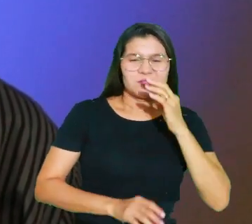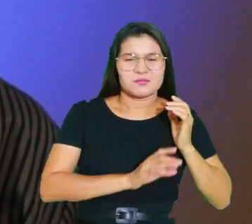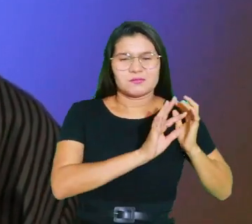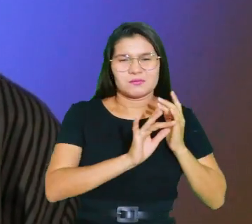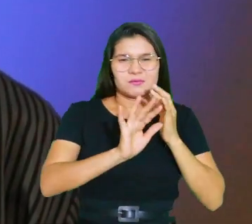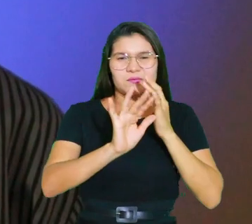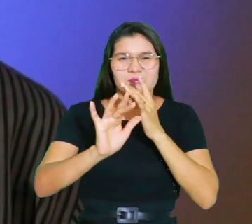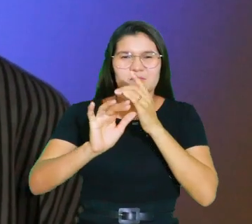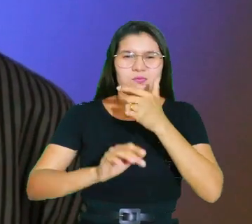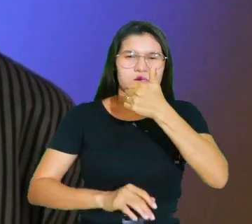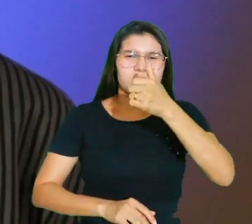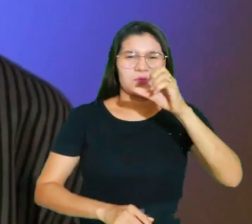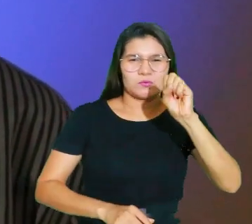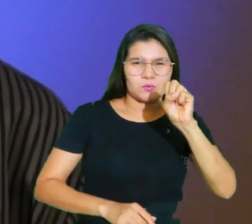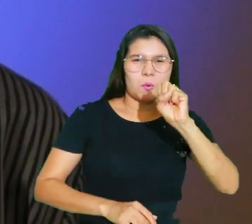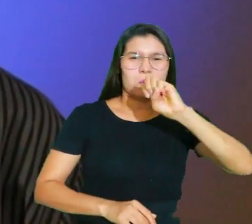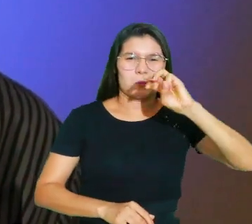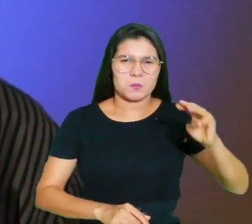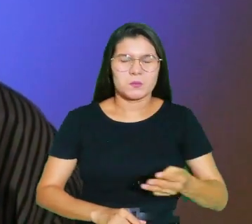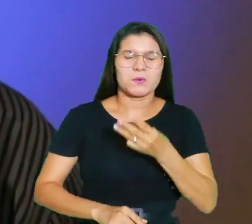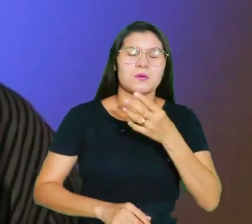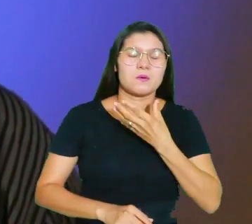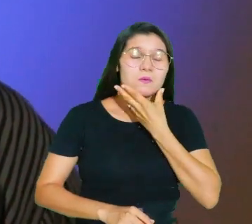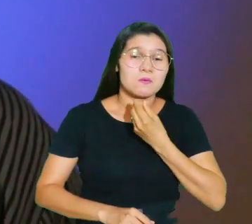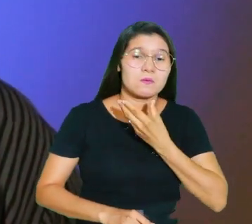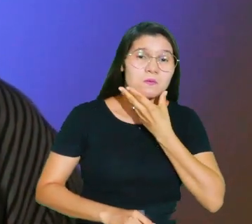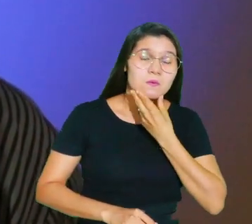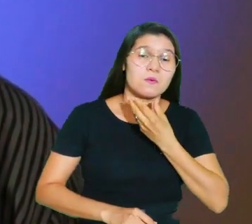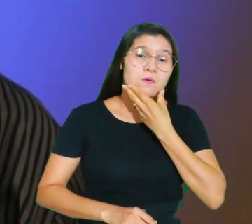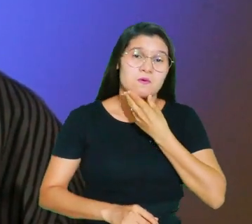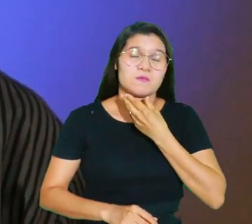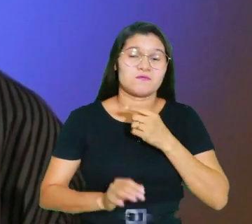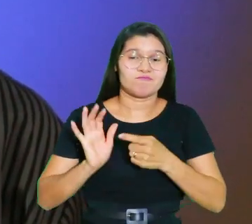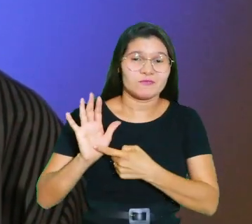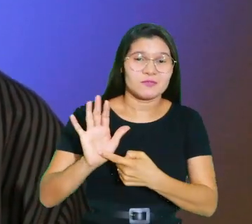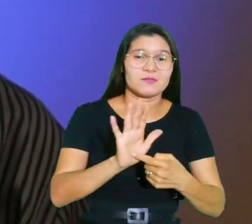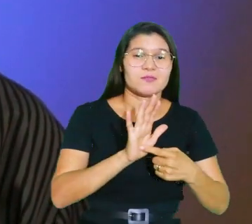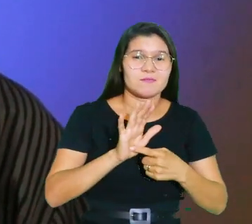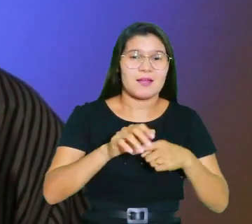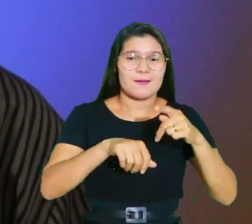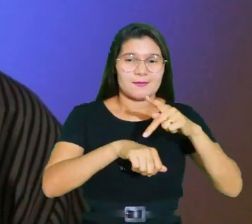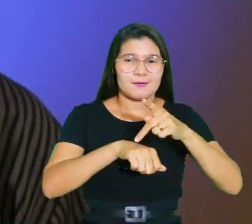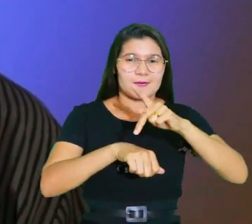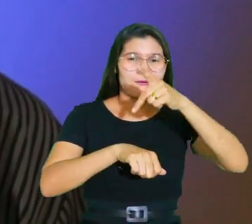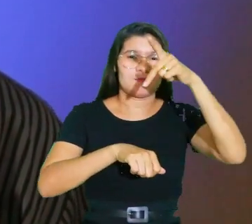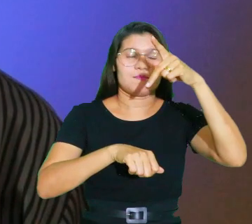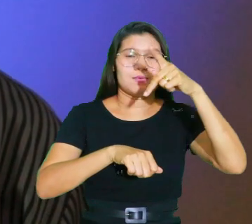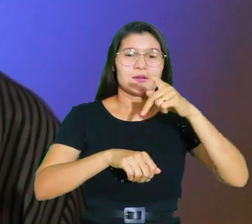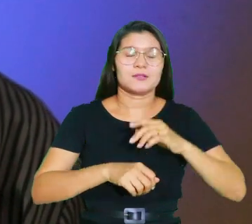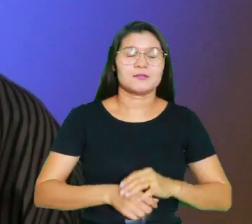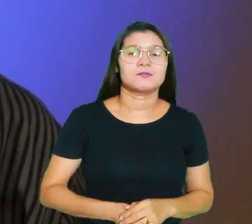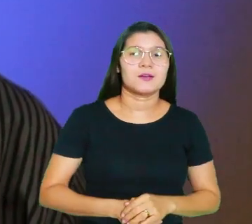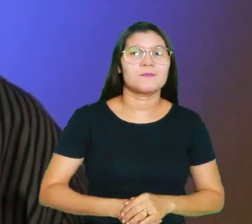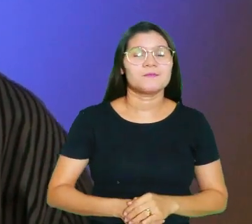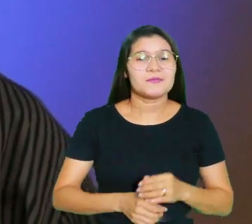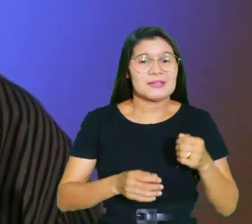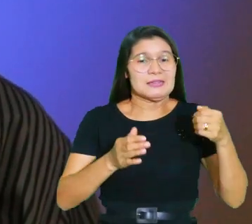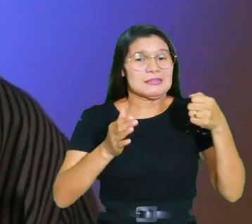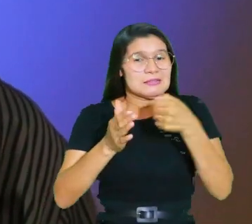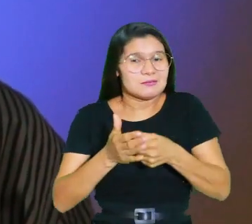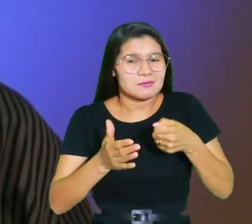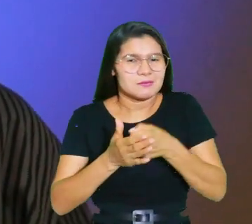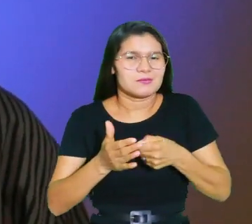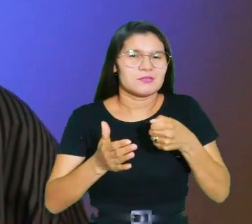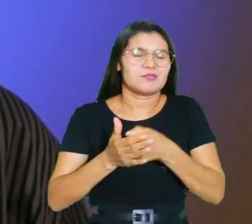quando o pároco, fazendo-o lembrar que era Páscoa, com insistência pediu aos líderes que fizessem os